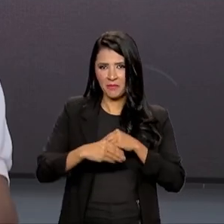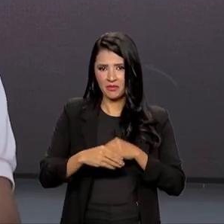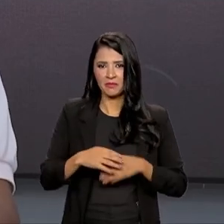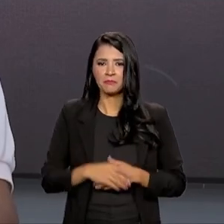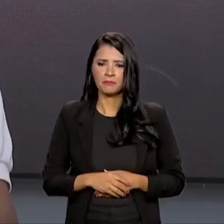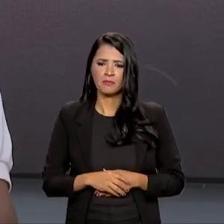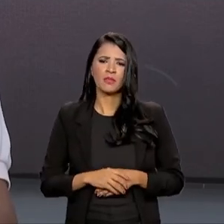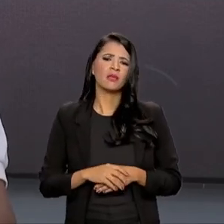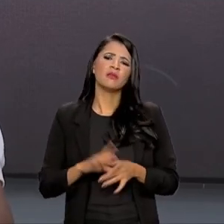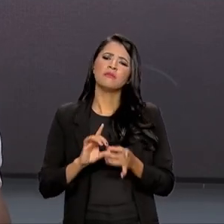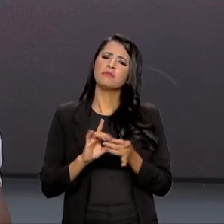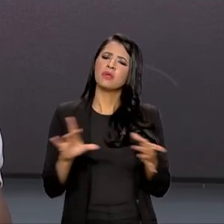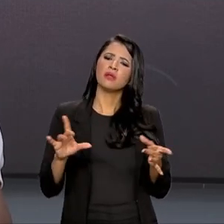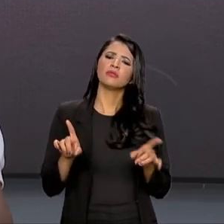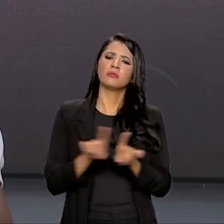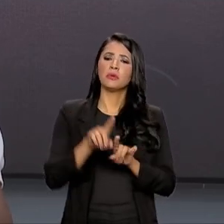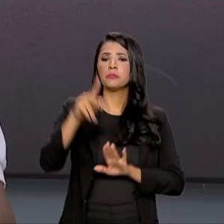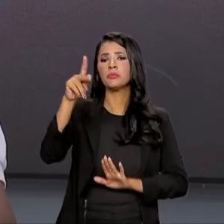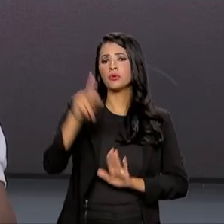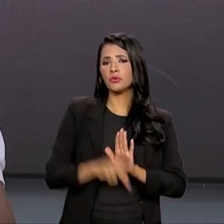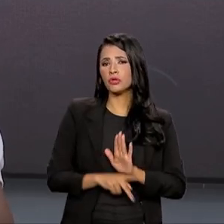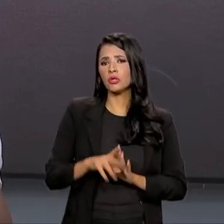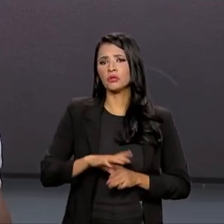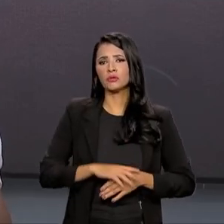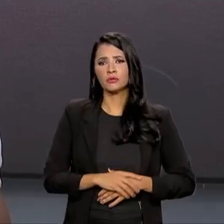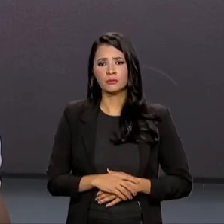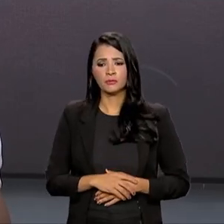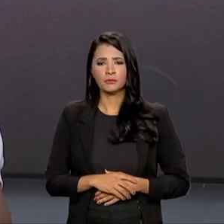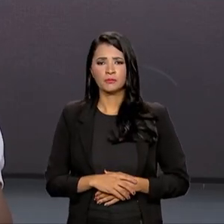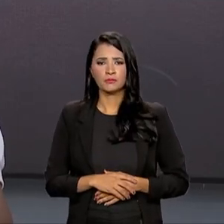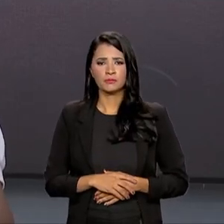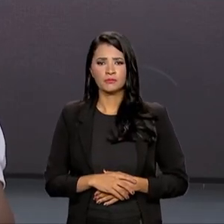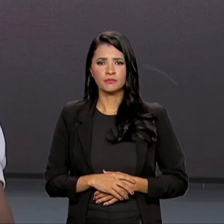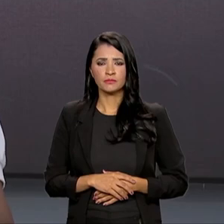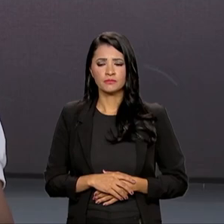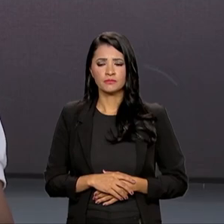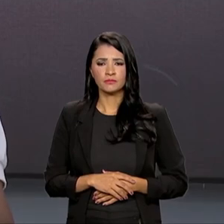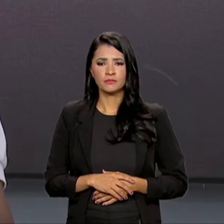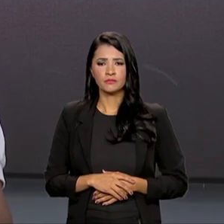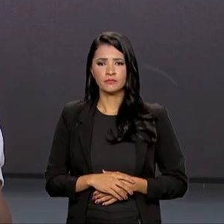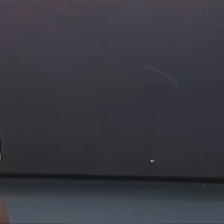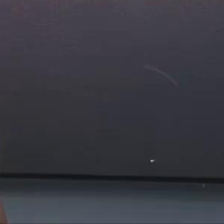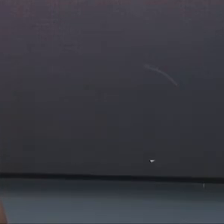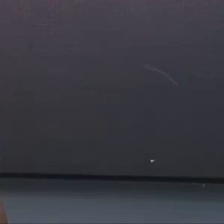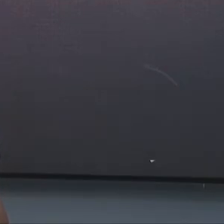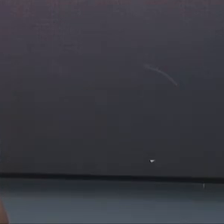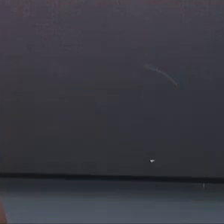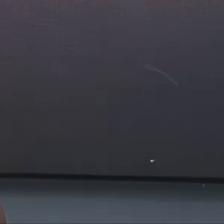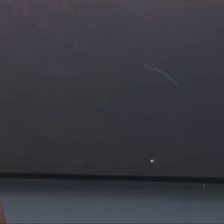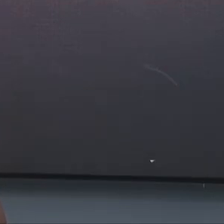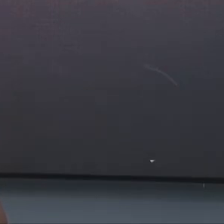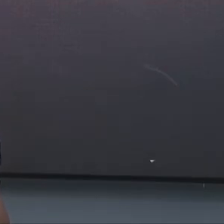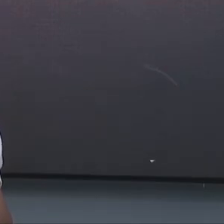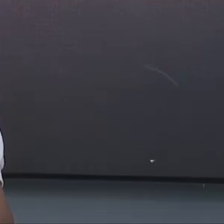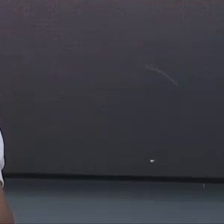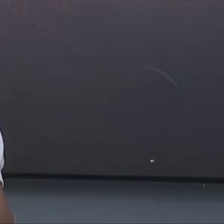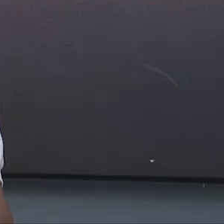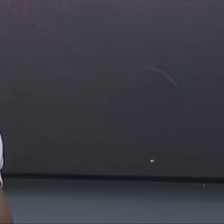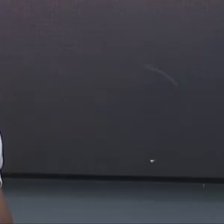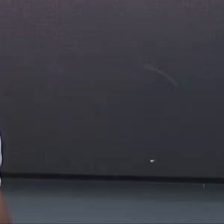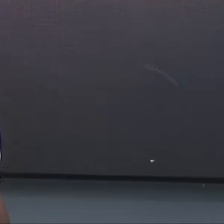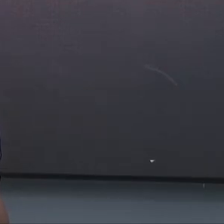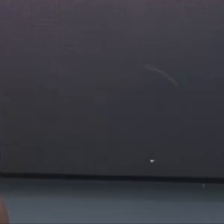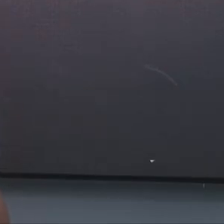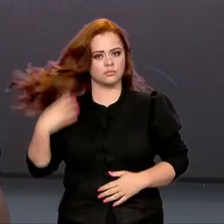que sejam liberados os projetos do muro de contenção que protege a cidade, da estrada que liga a Vila Amazônia e Serra da